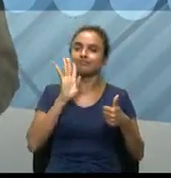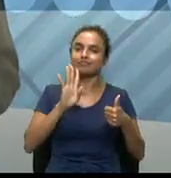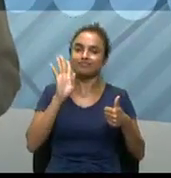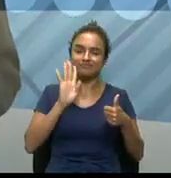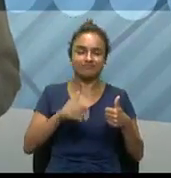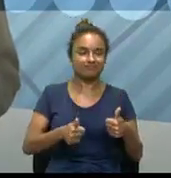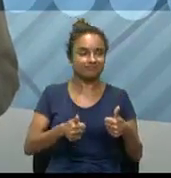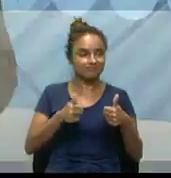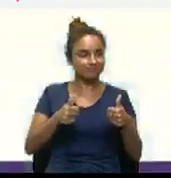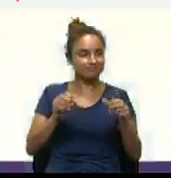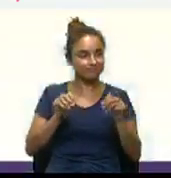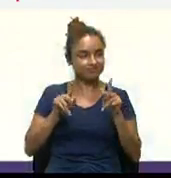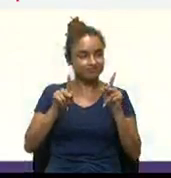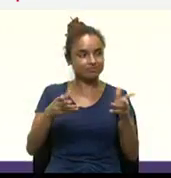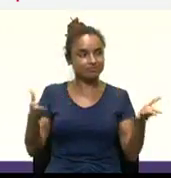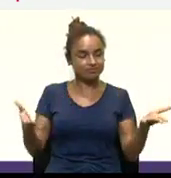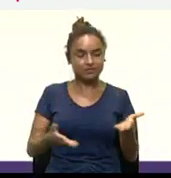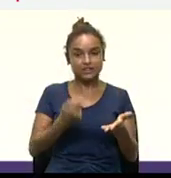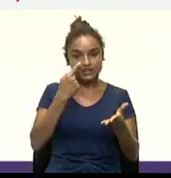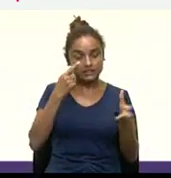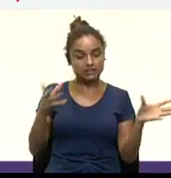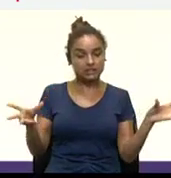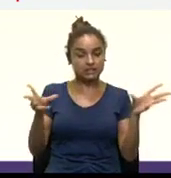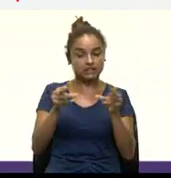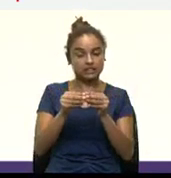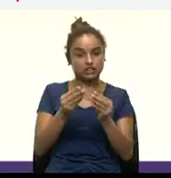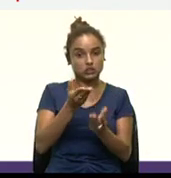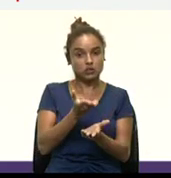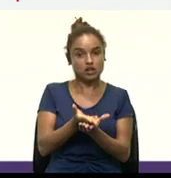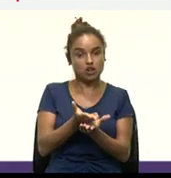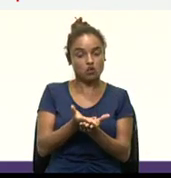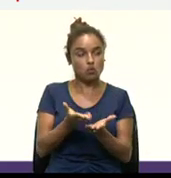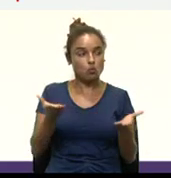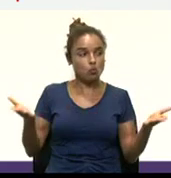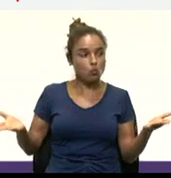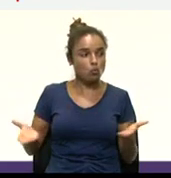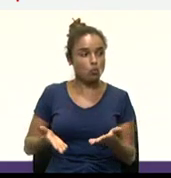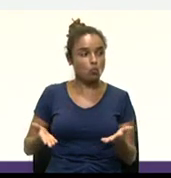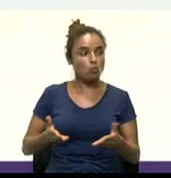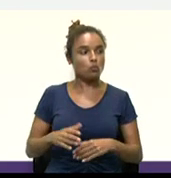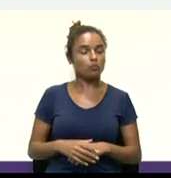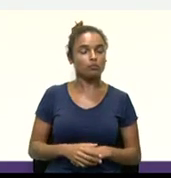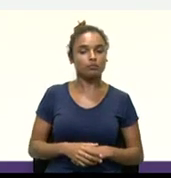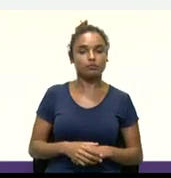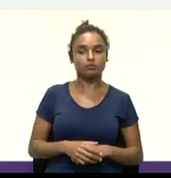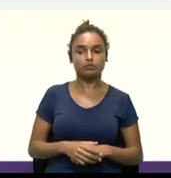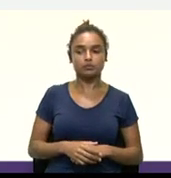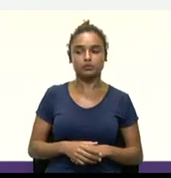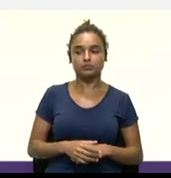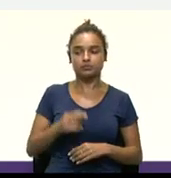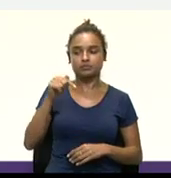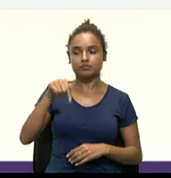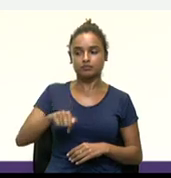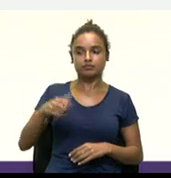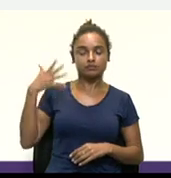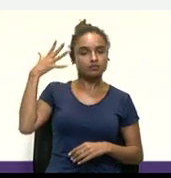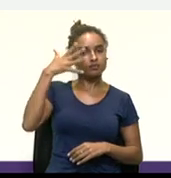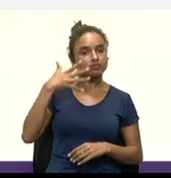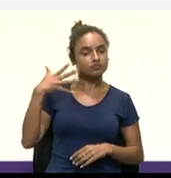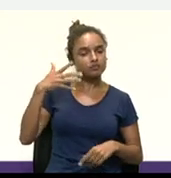Então, vamos ali ao resumo da nossa aula de hoje. Então, este seminário